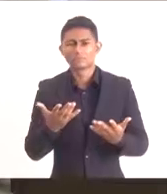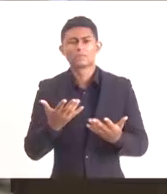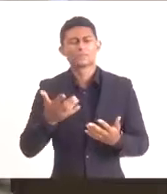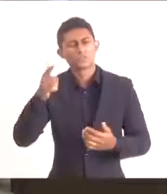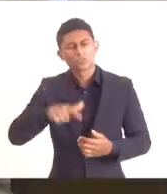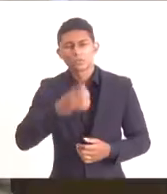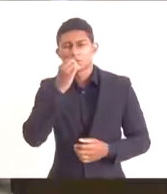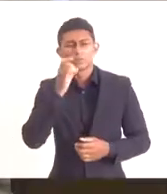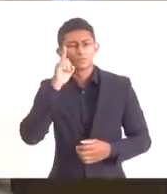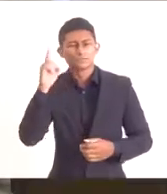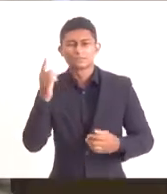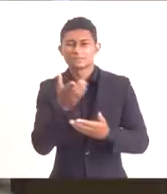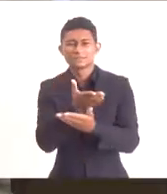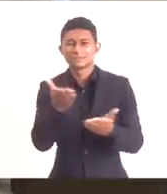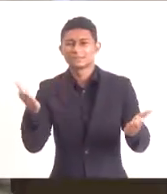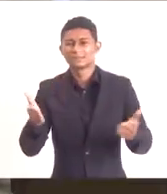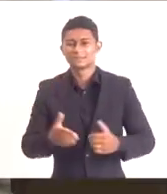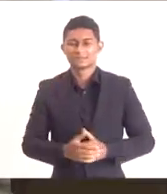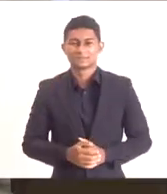Bom dia a todas e todos.